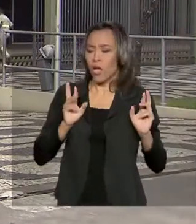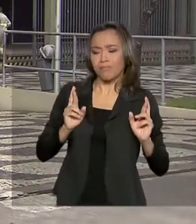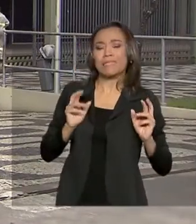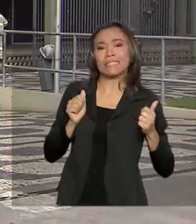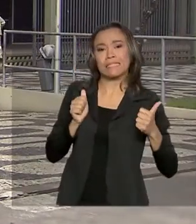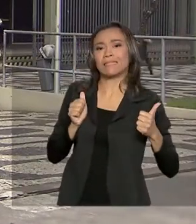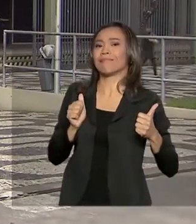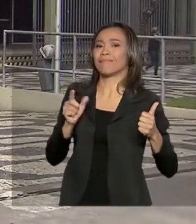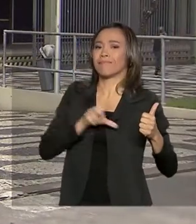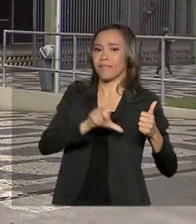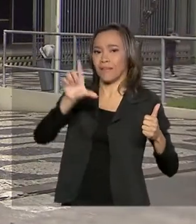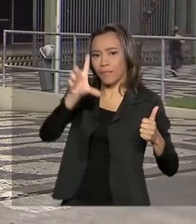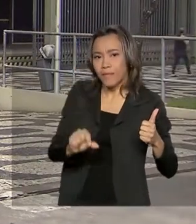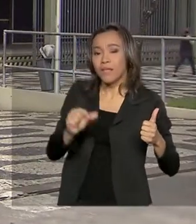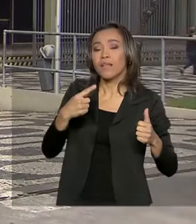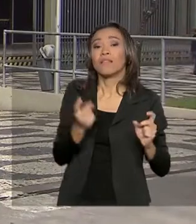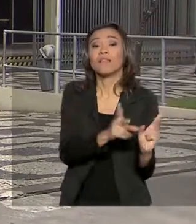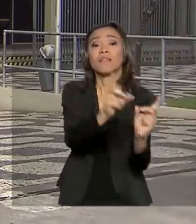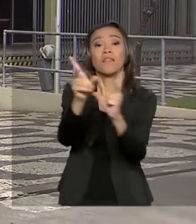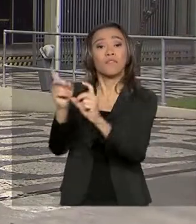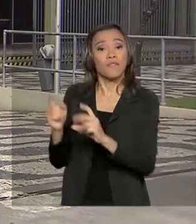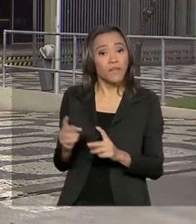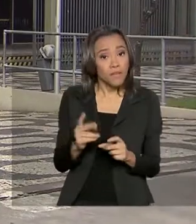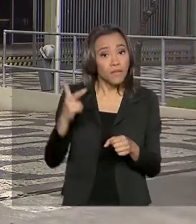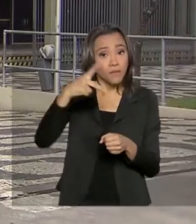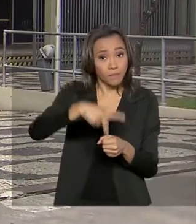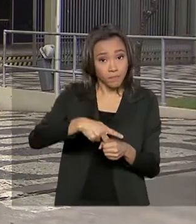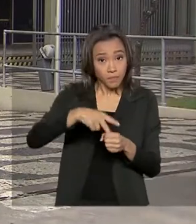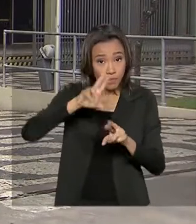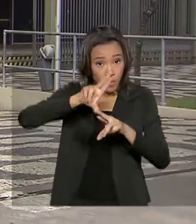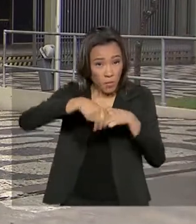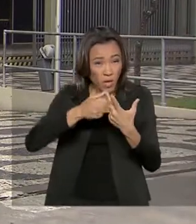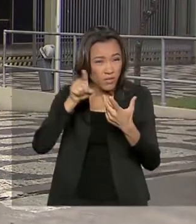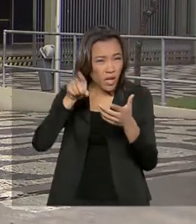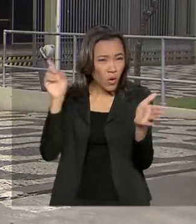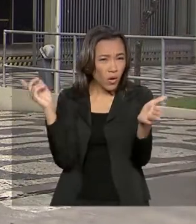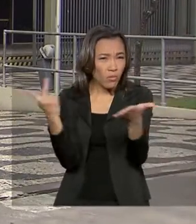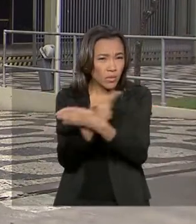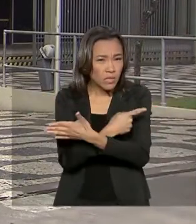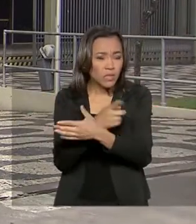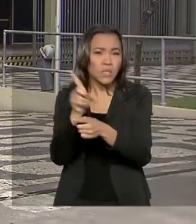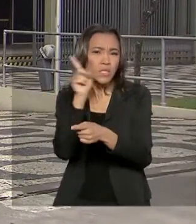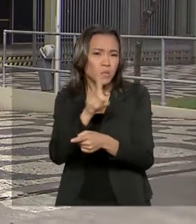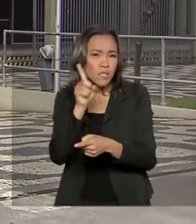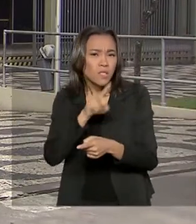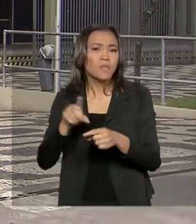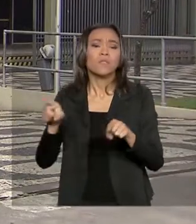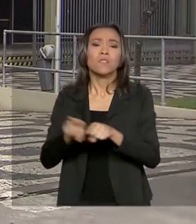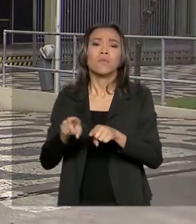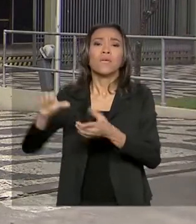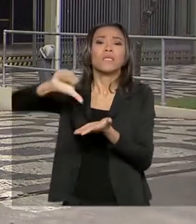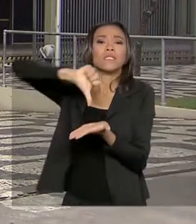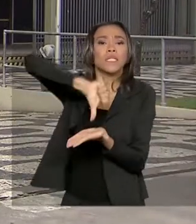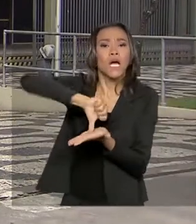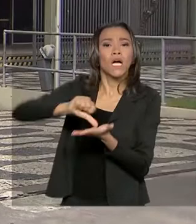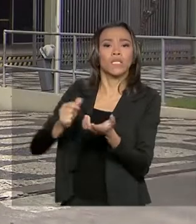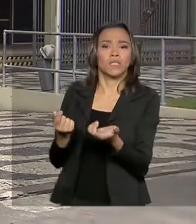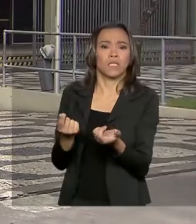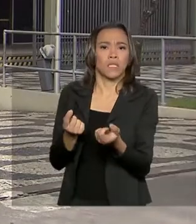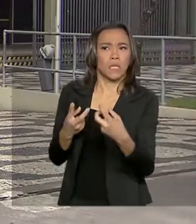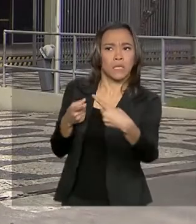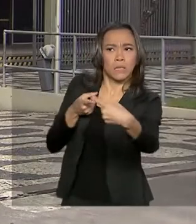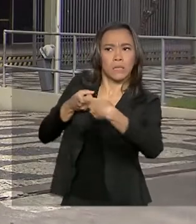recente no mercado internacional de petróleo. Por causa do início da tensão entre os Estados Unidos e o Irã, como o preço no mercado